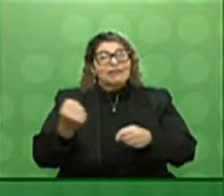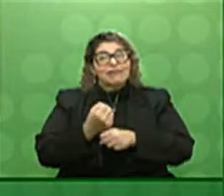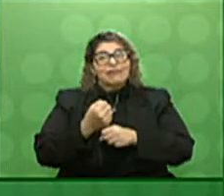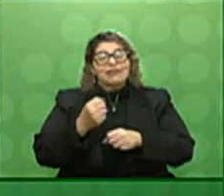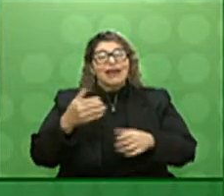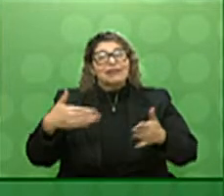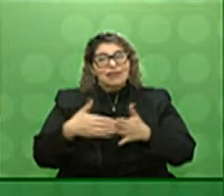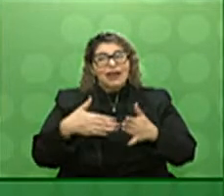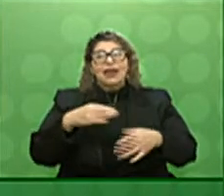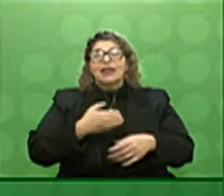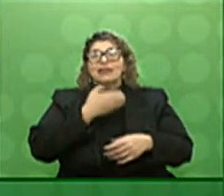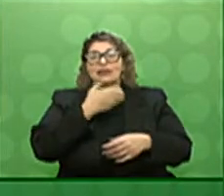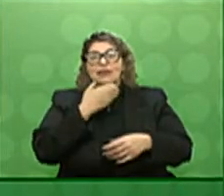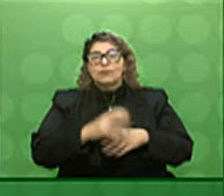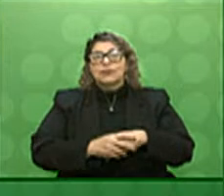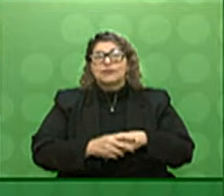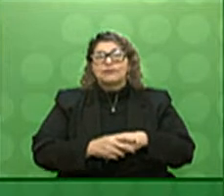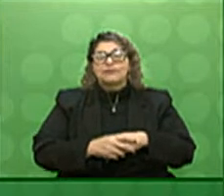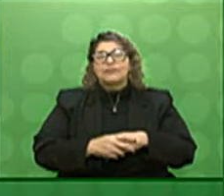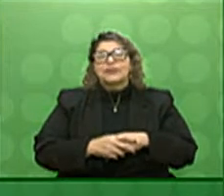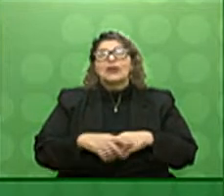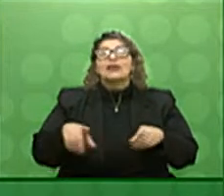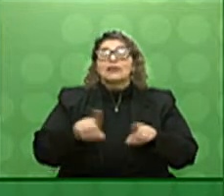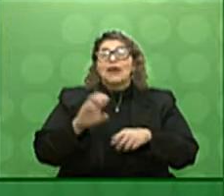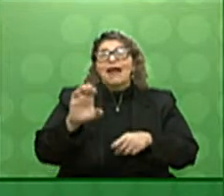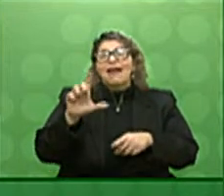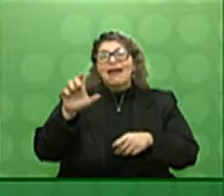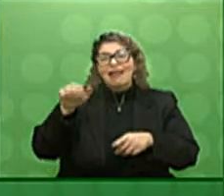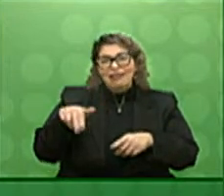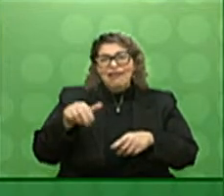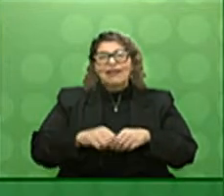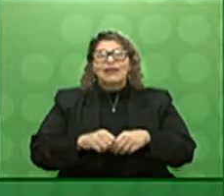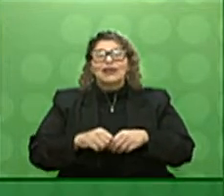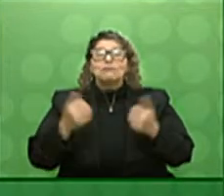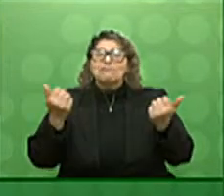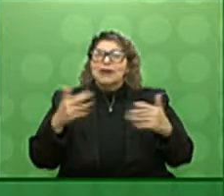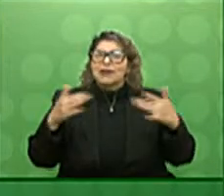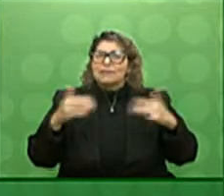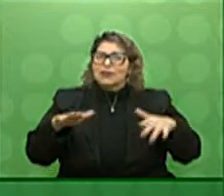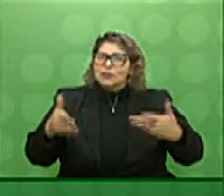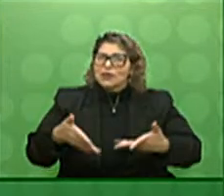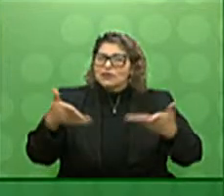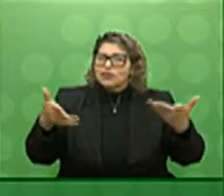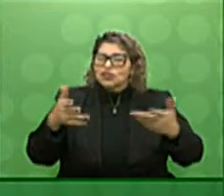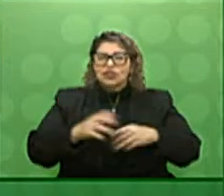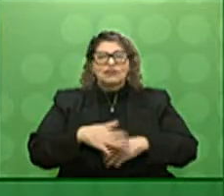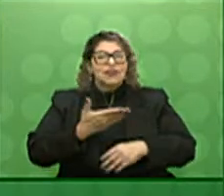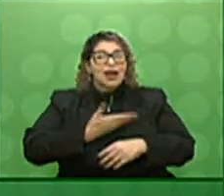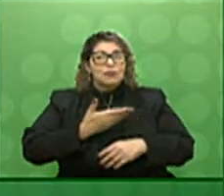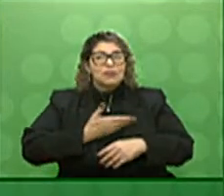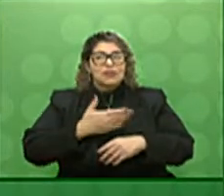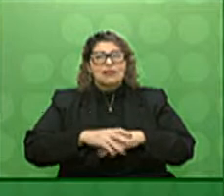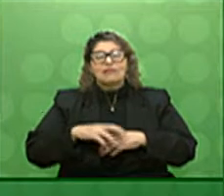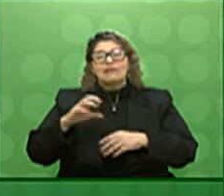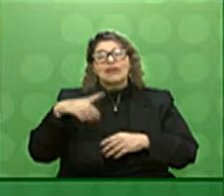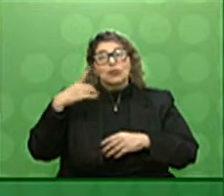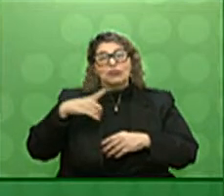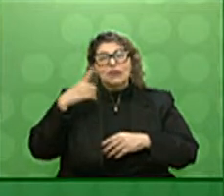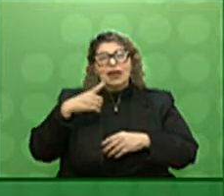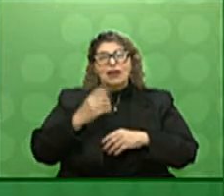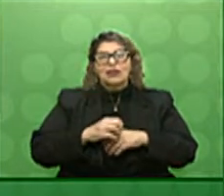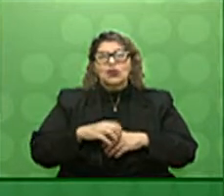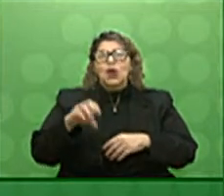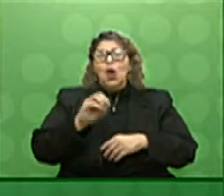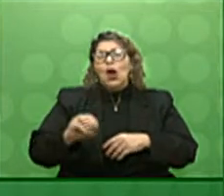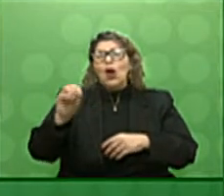da Ellen Soares parabéns pela iniciativa amigo deputado Hernani Polo que seja um excelente debate